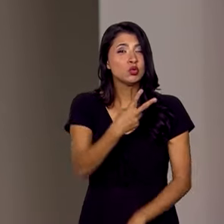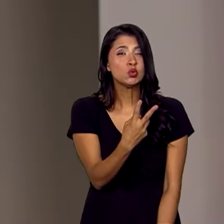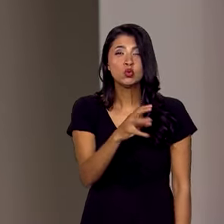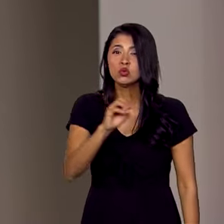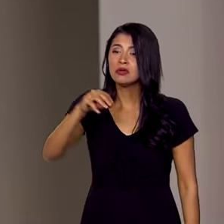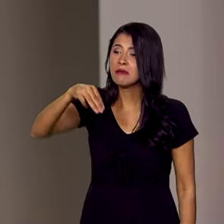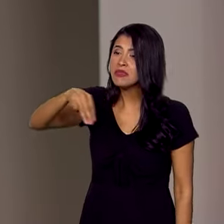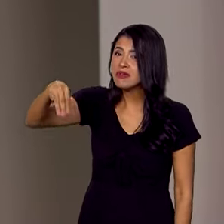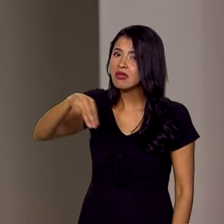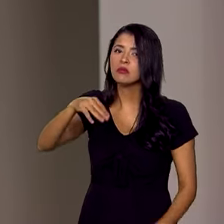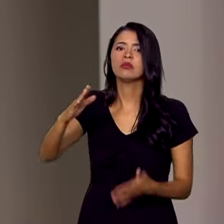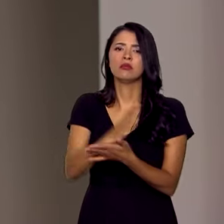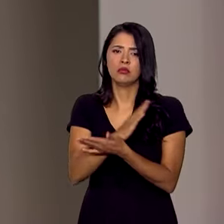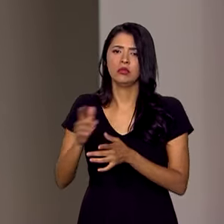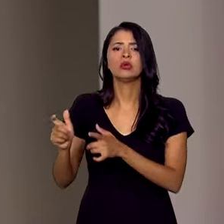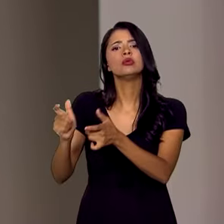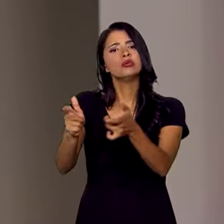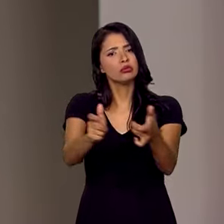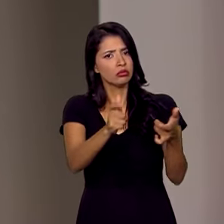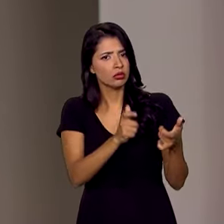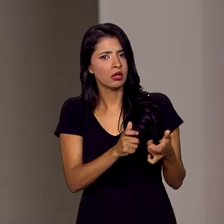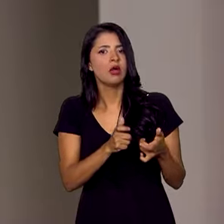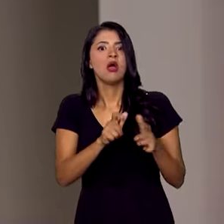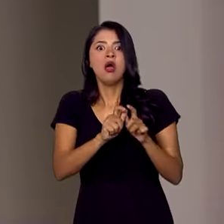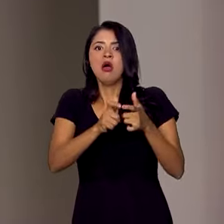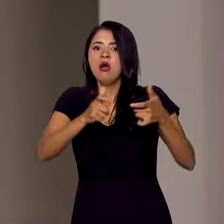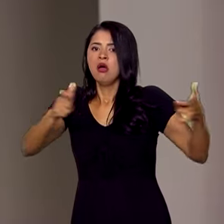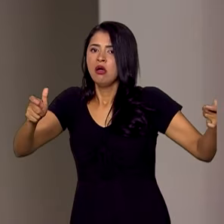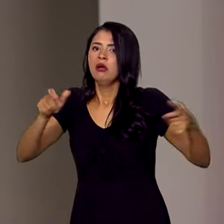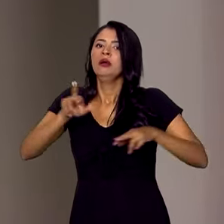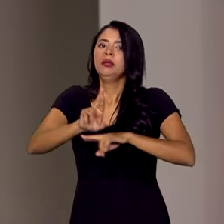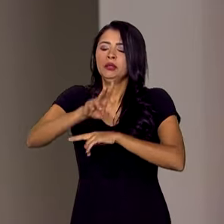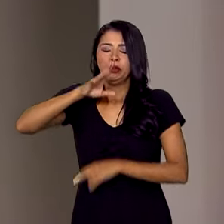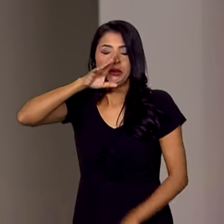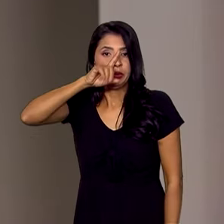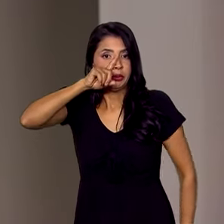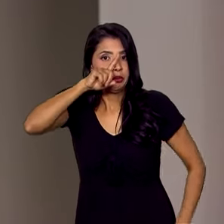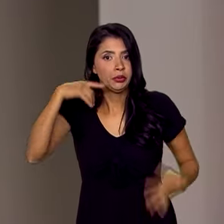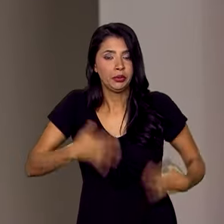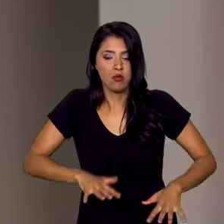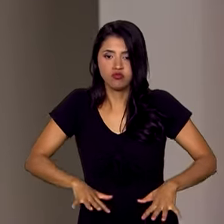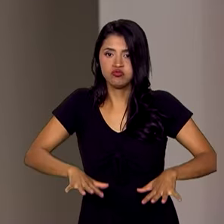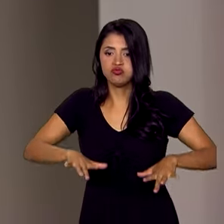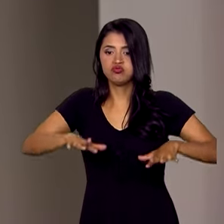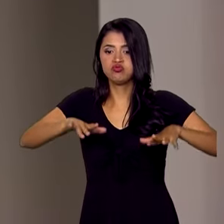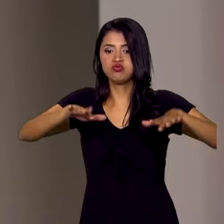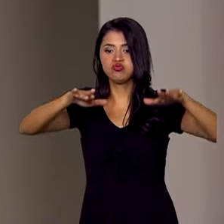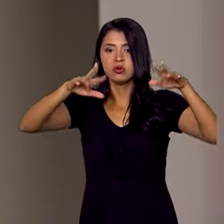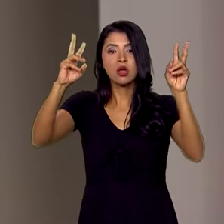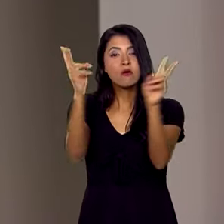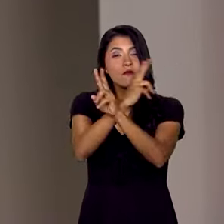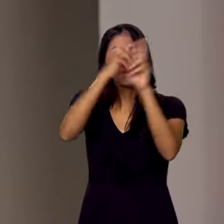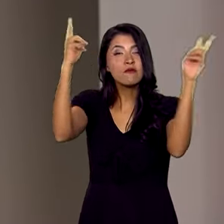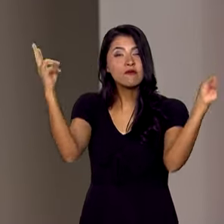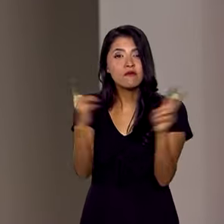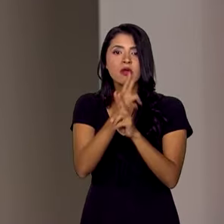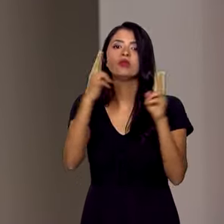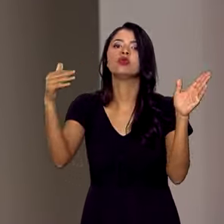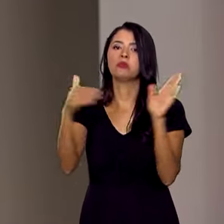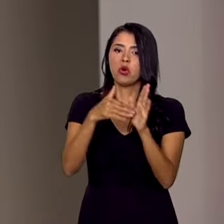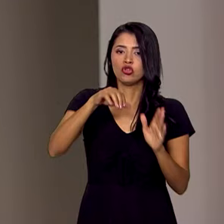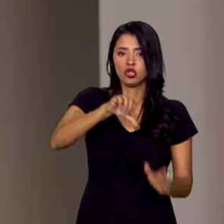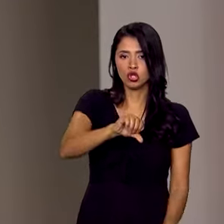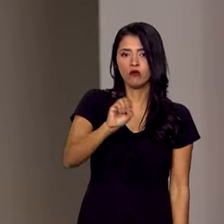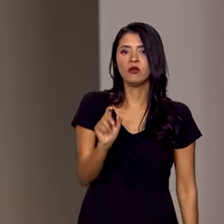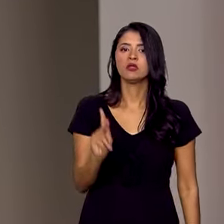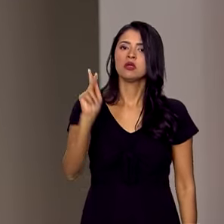milímetros em algumas localidades, volume que representa risco de inundações. Os ventos na região podem chegar aos